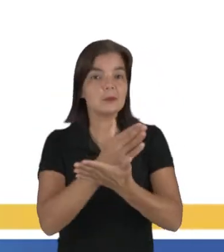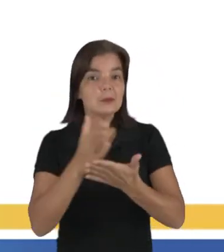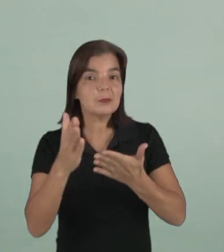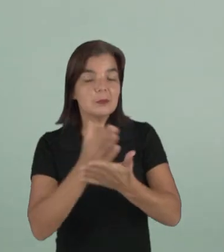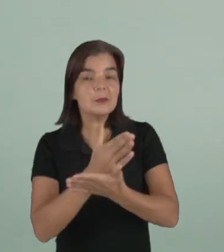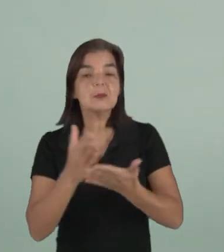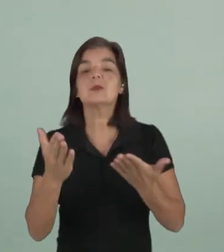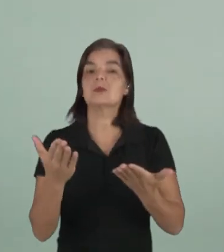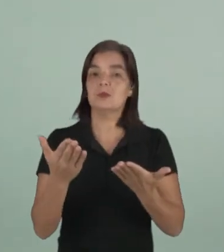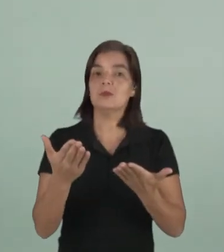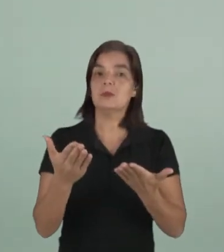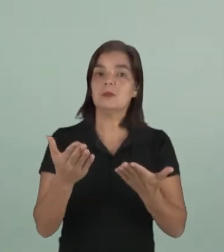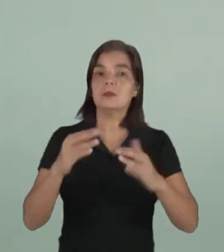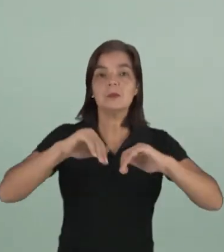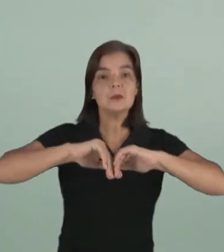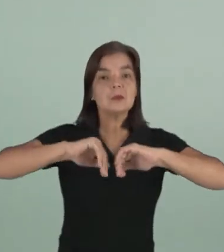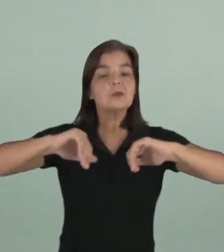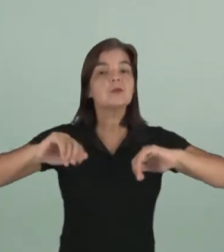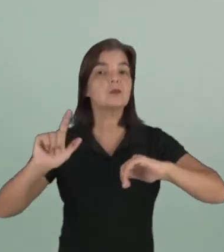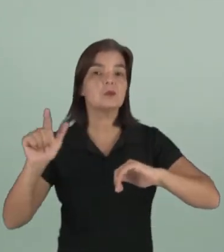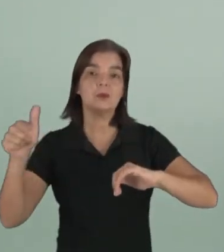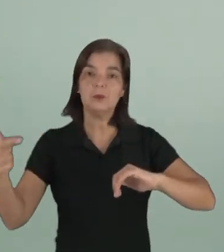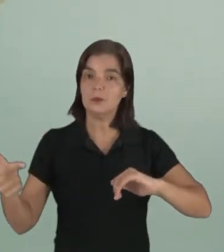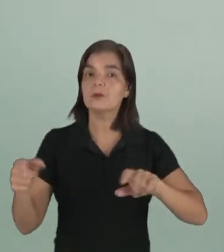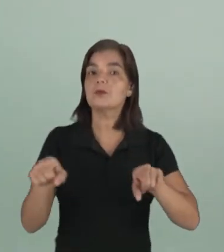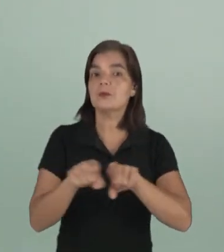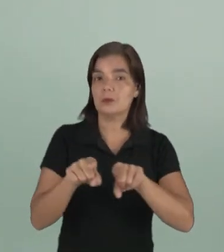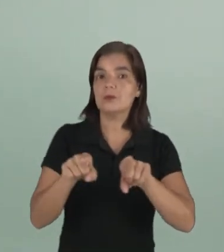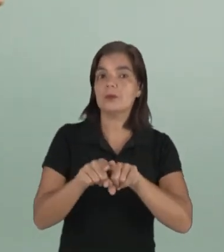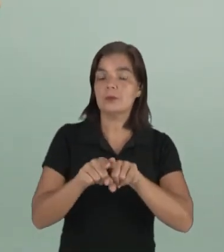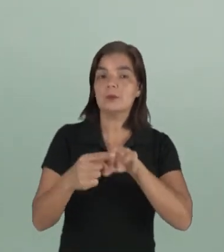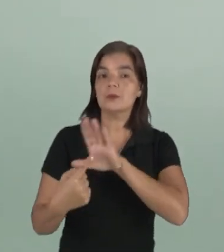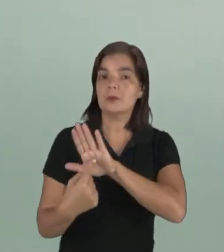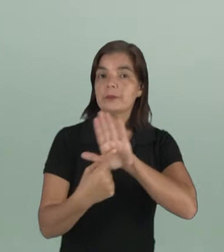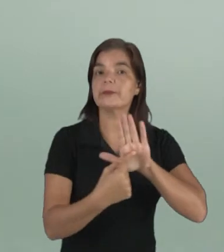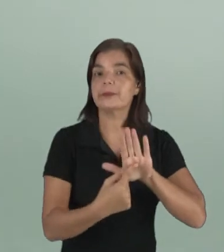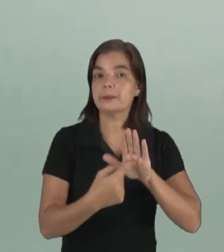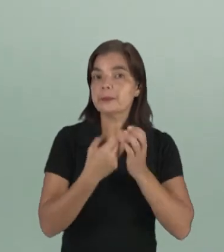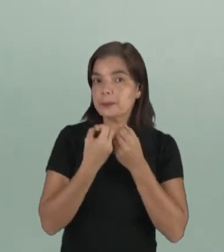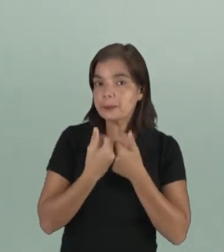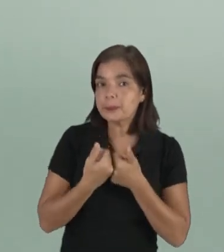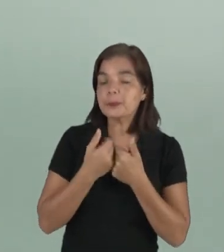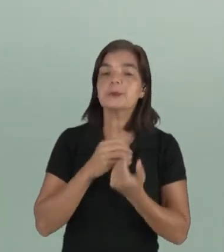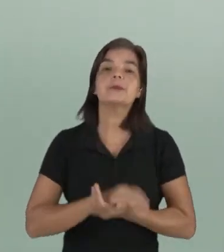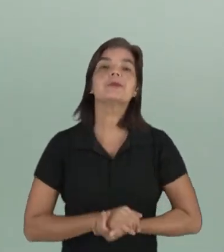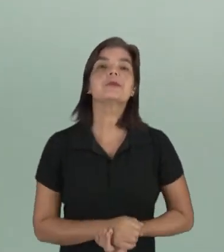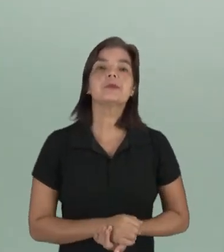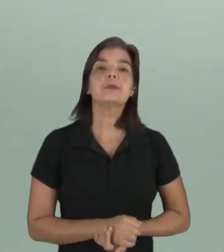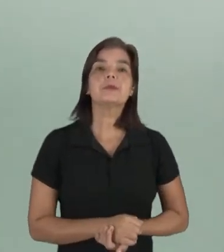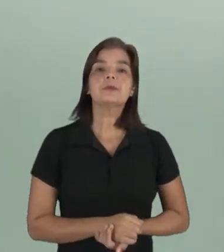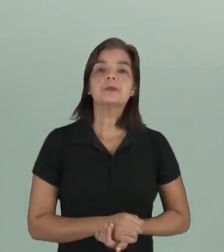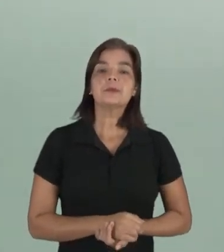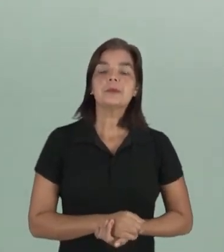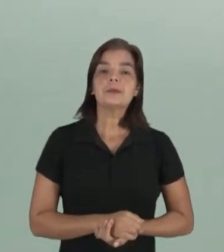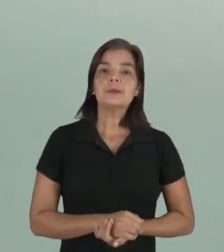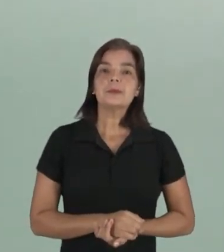para se separar, e outros para se destacar, tá bom? Vamos refletir.